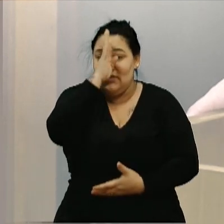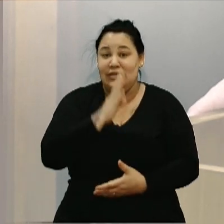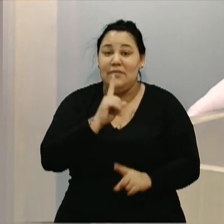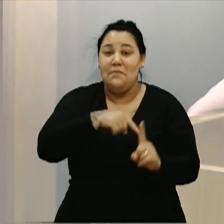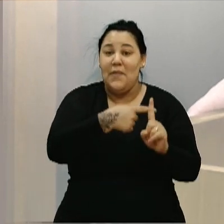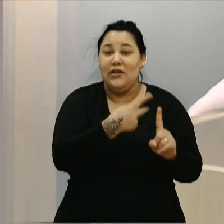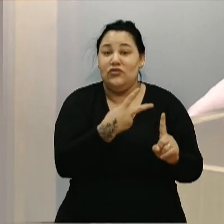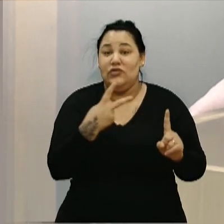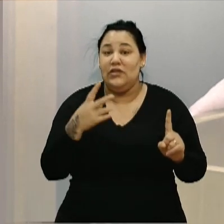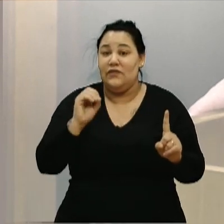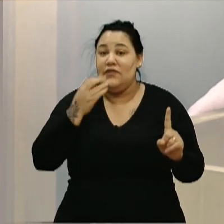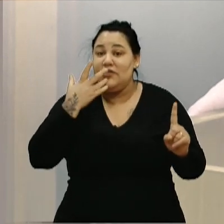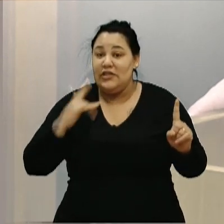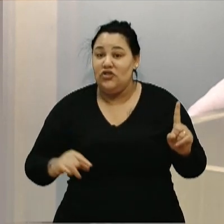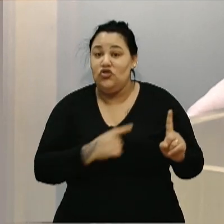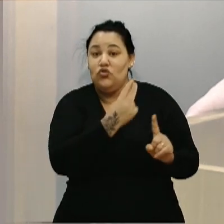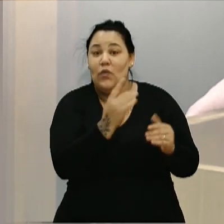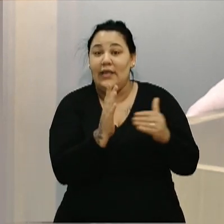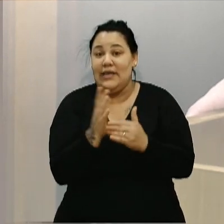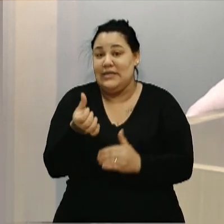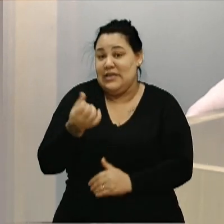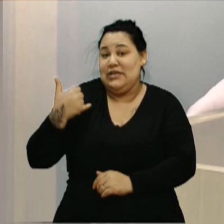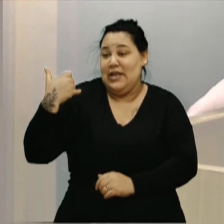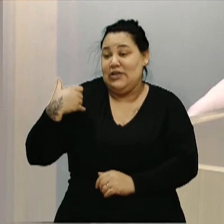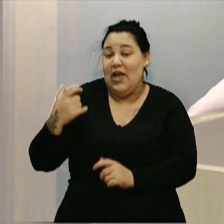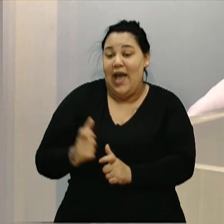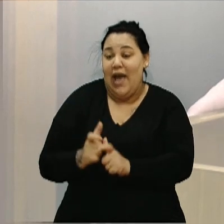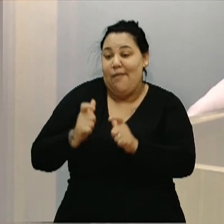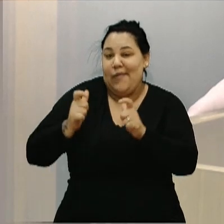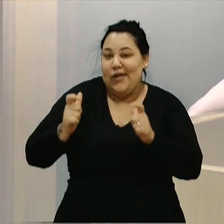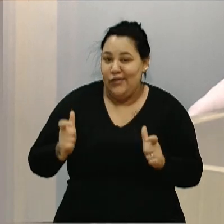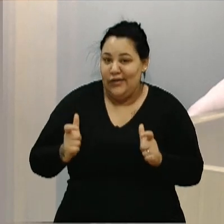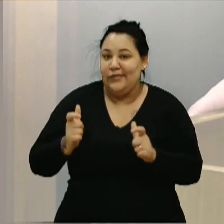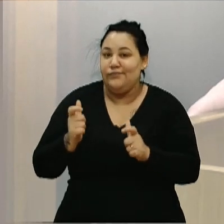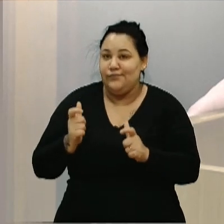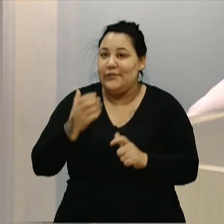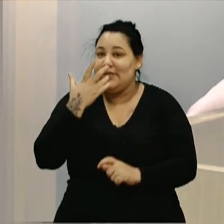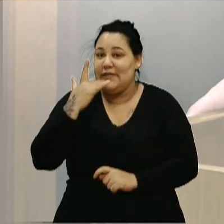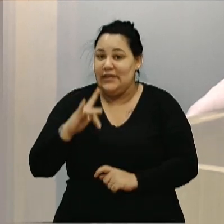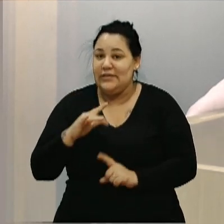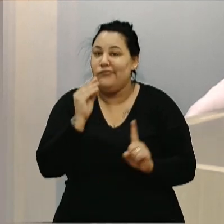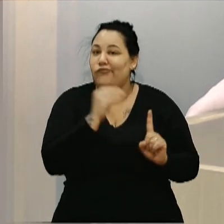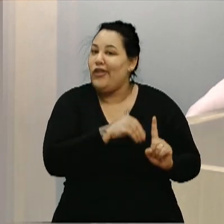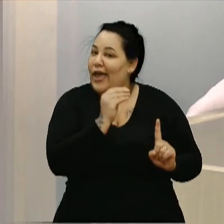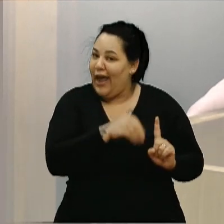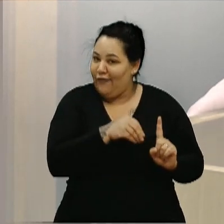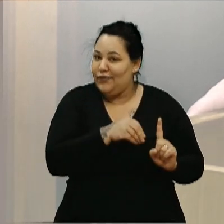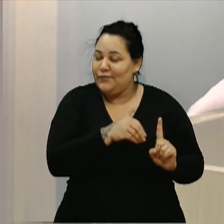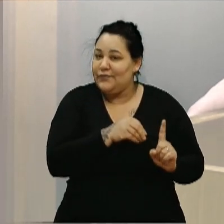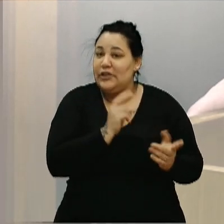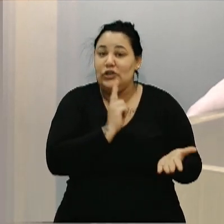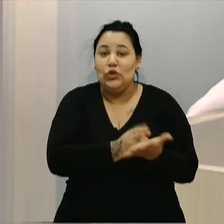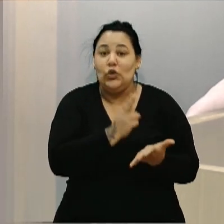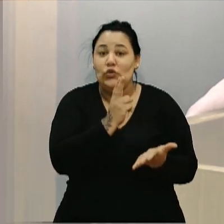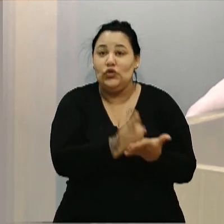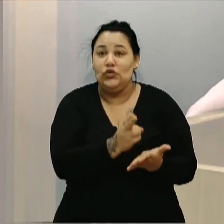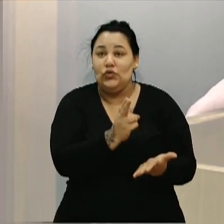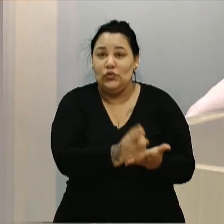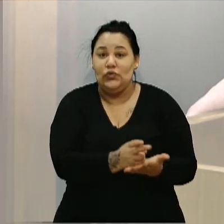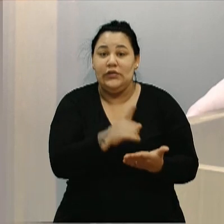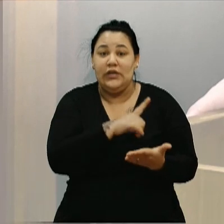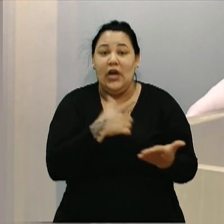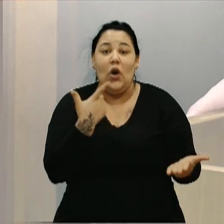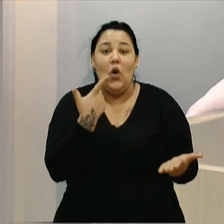crianças de 1 a 6 anos, a maioria em situação de vulnerabilidade social, e que são mantidas através de compras de